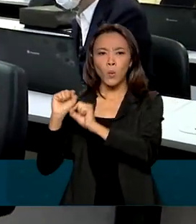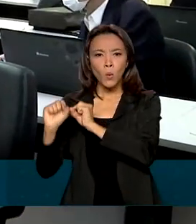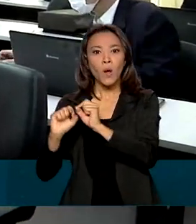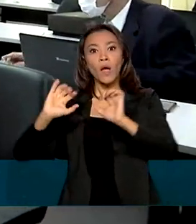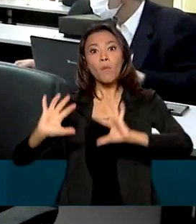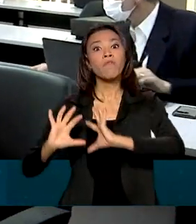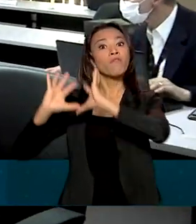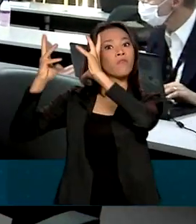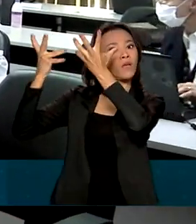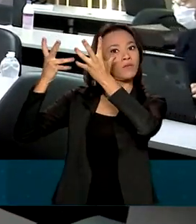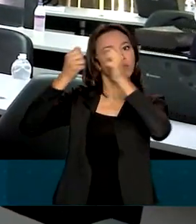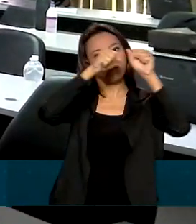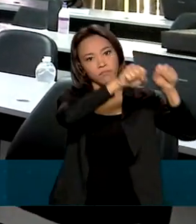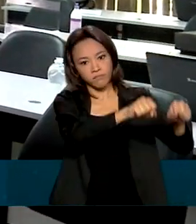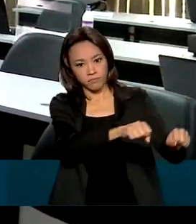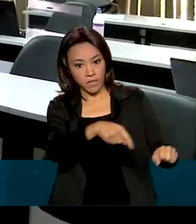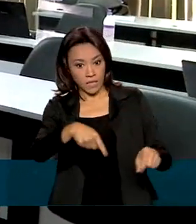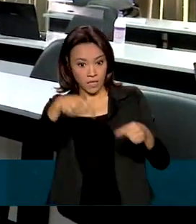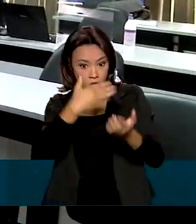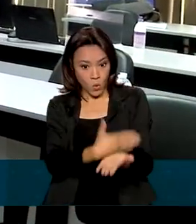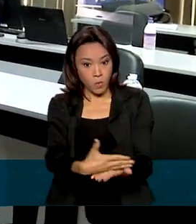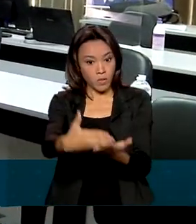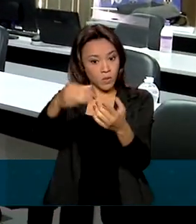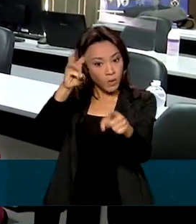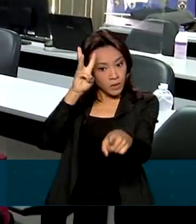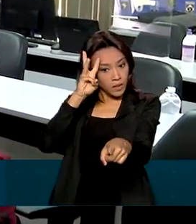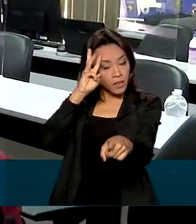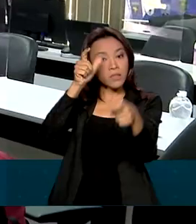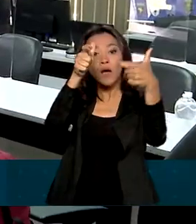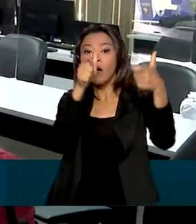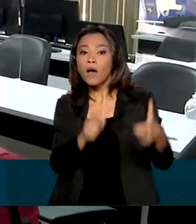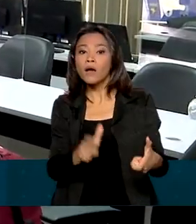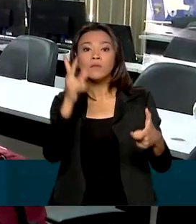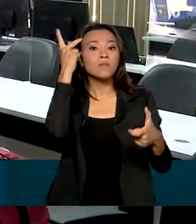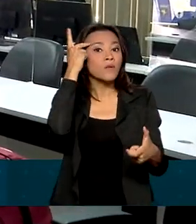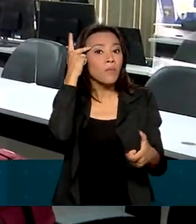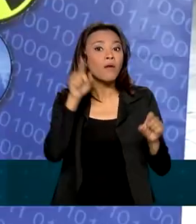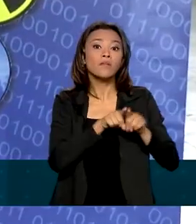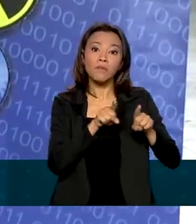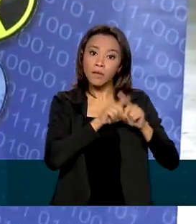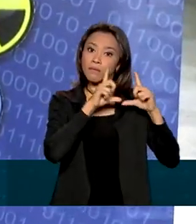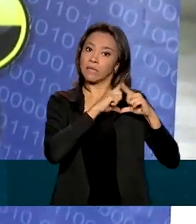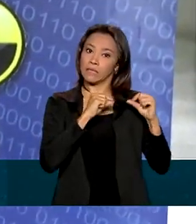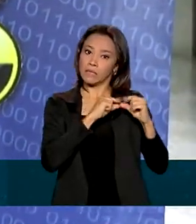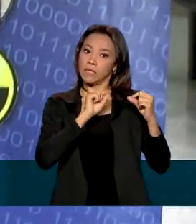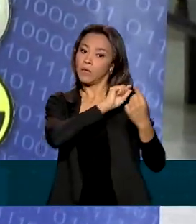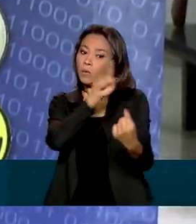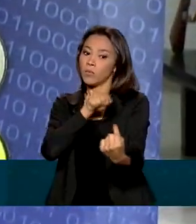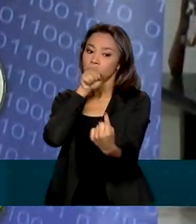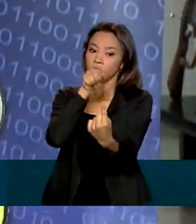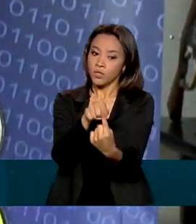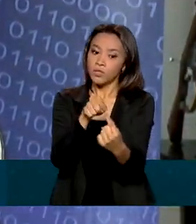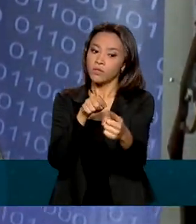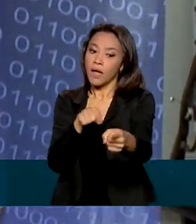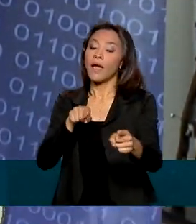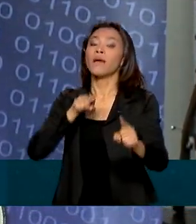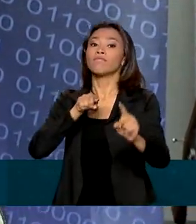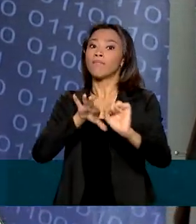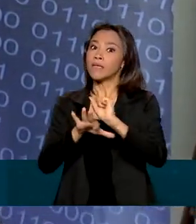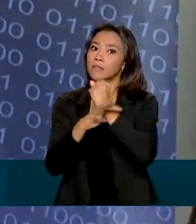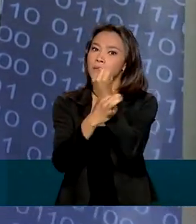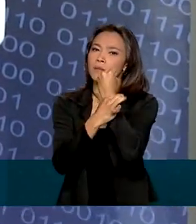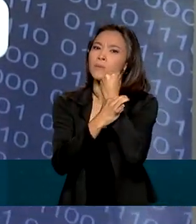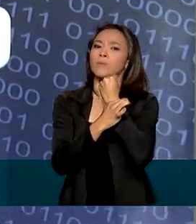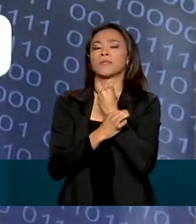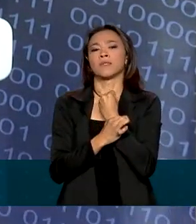terça-feira no Comando Militar do Sudeste em São Paulo e também em Brasília. O objetivo é garantir segurança